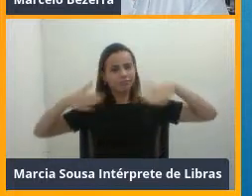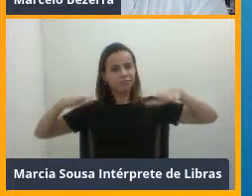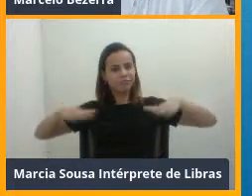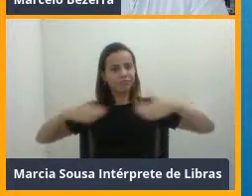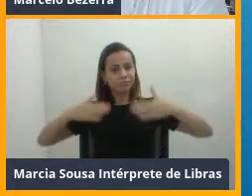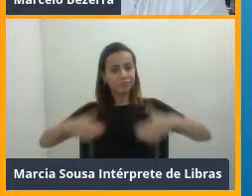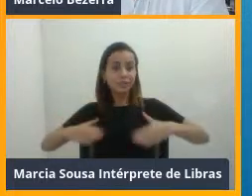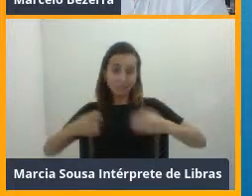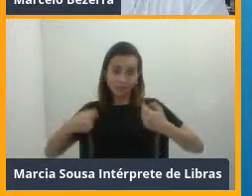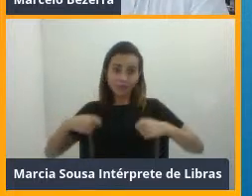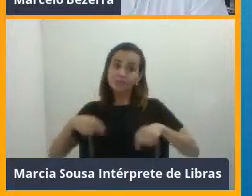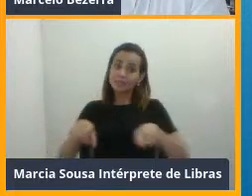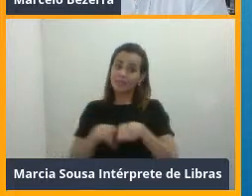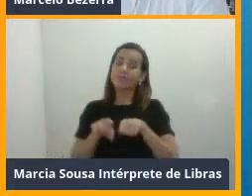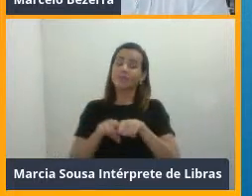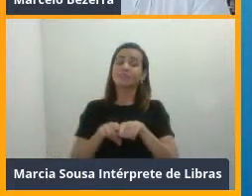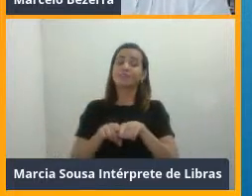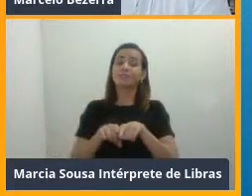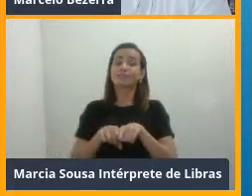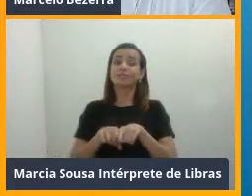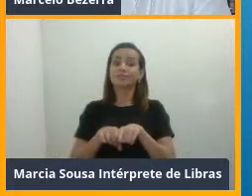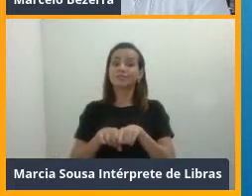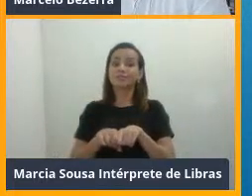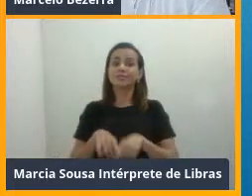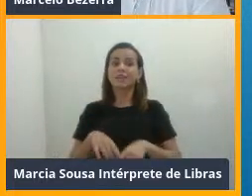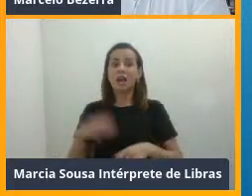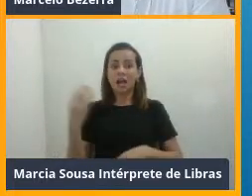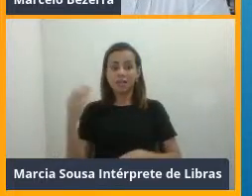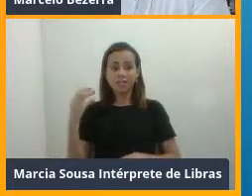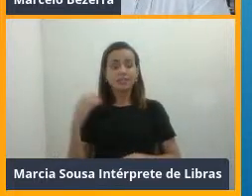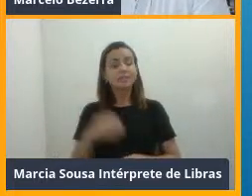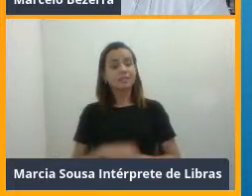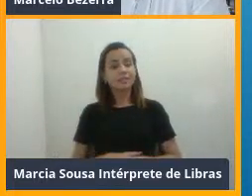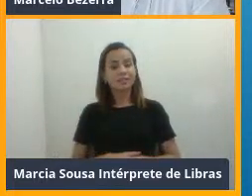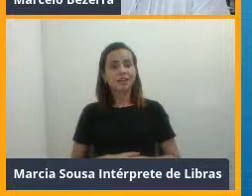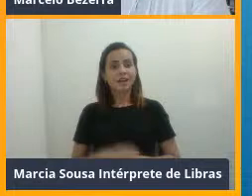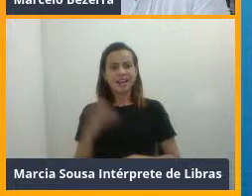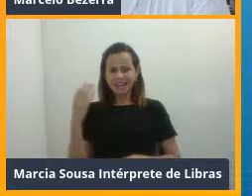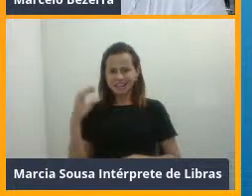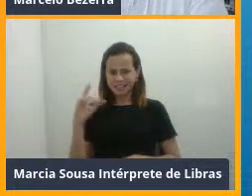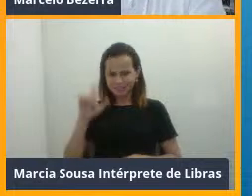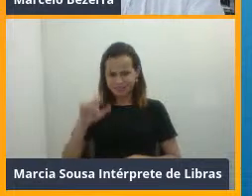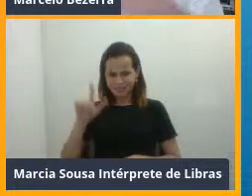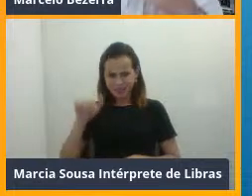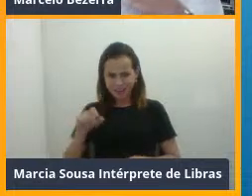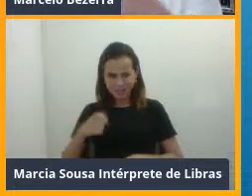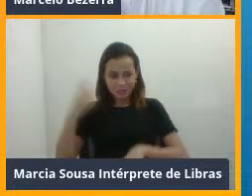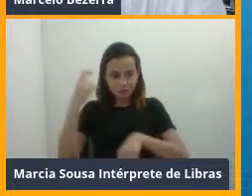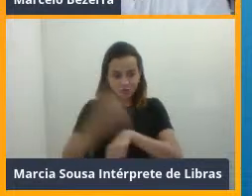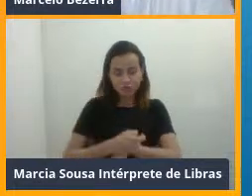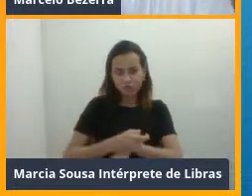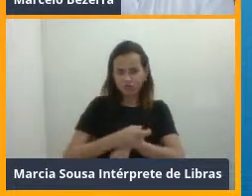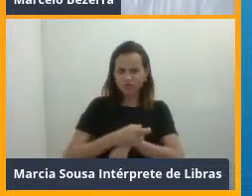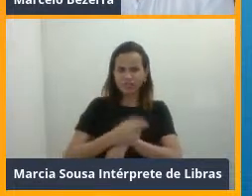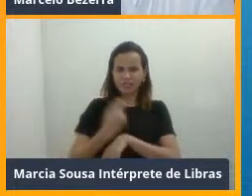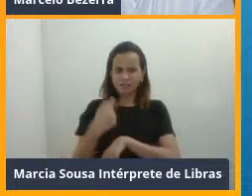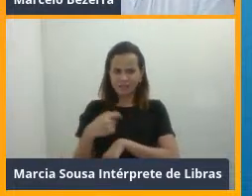que deve ser também. Então, ciência não é apenas aquela coisa sisuda que a gente fica